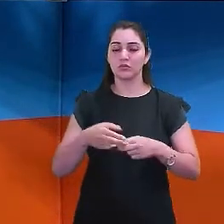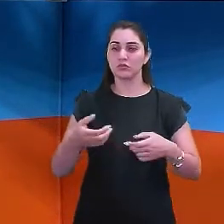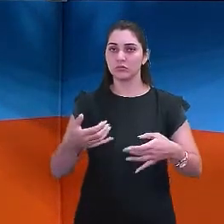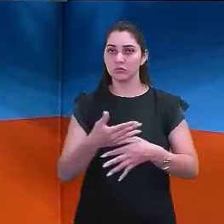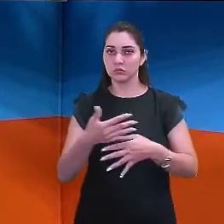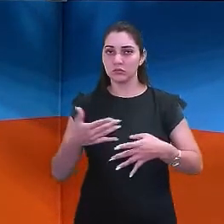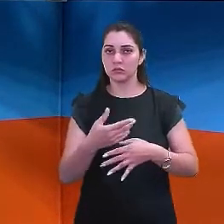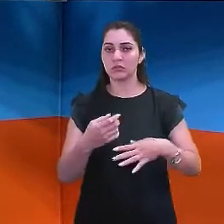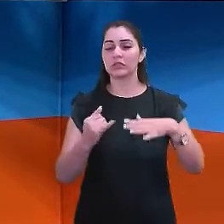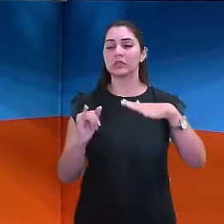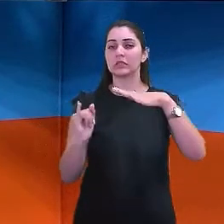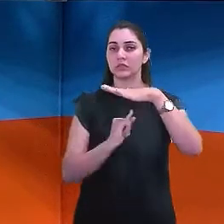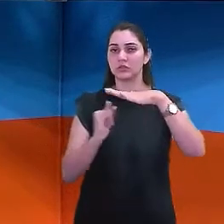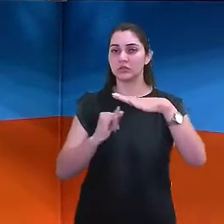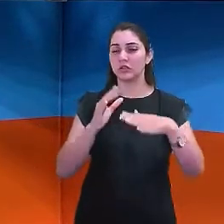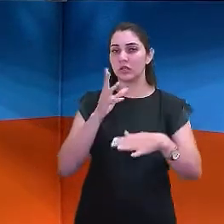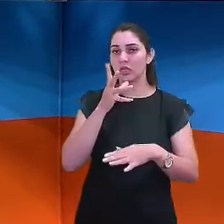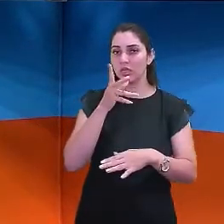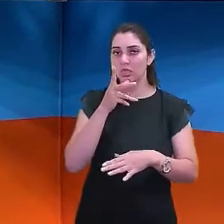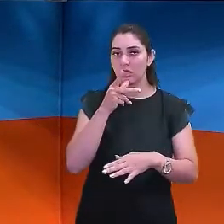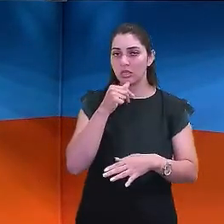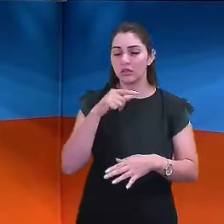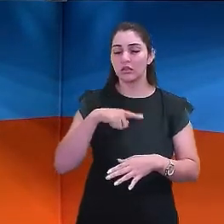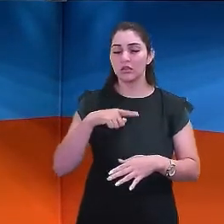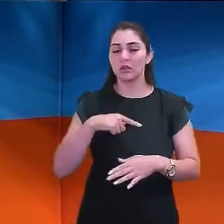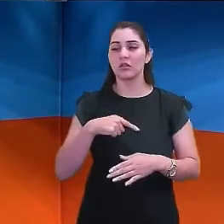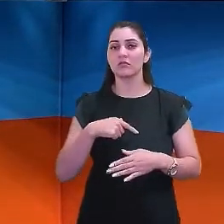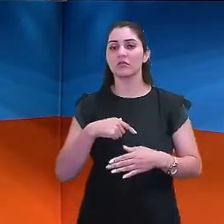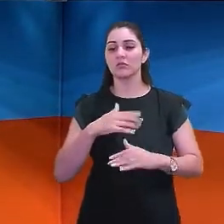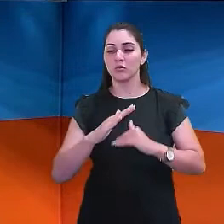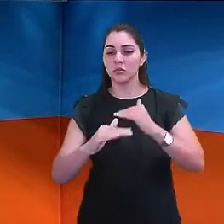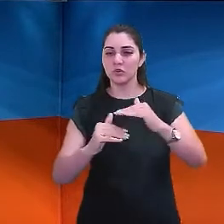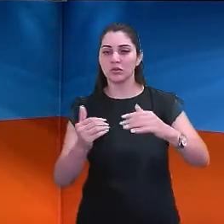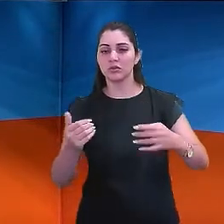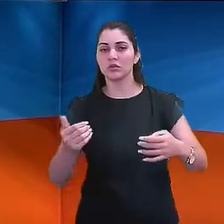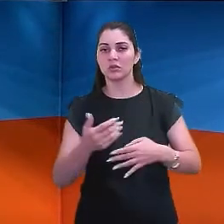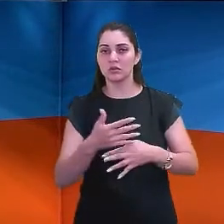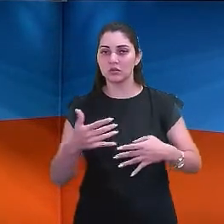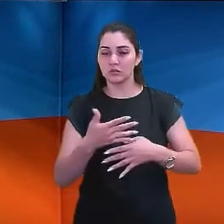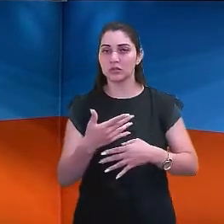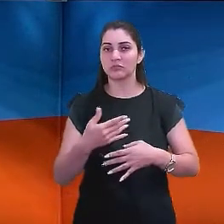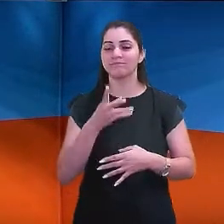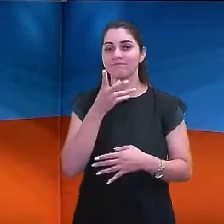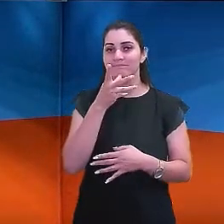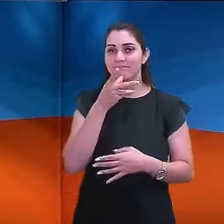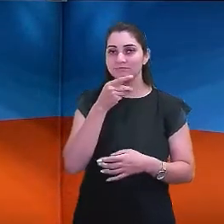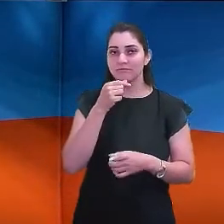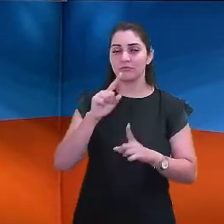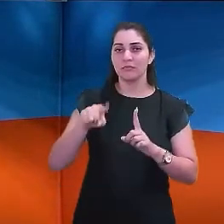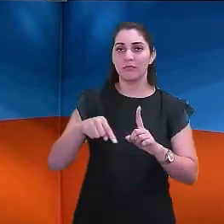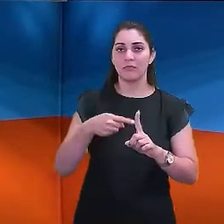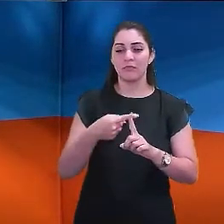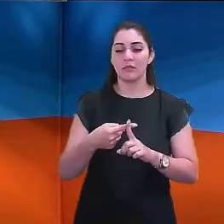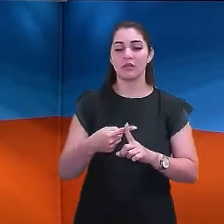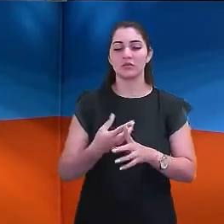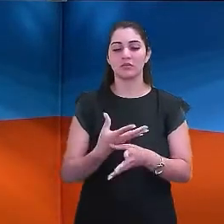da industrialização tardia, né? Ela teve um processo de urbanização também tardia, mas muito